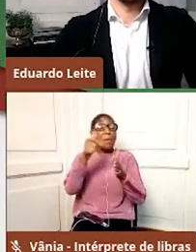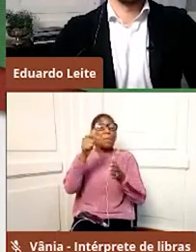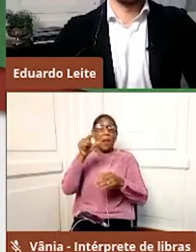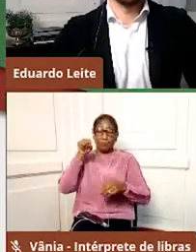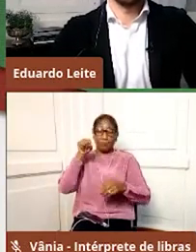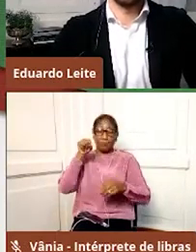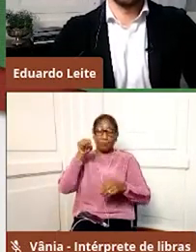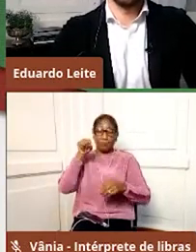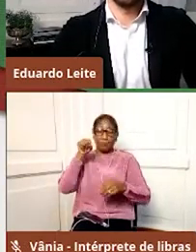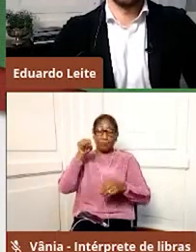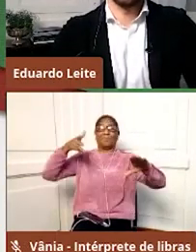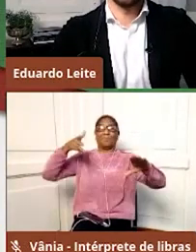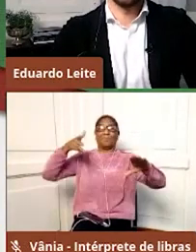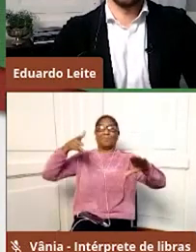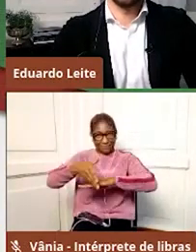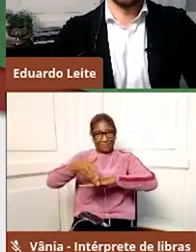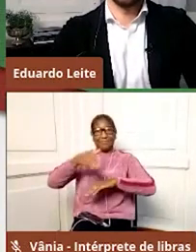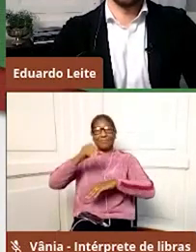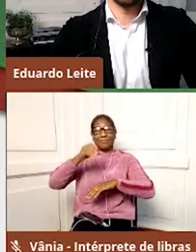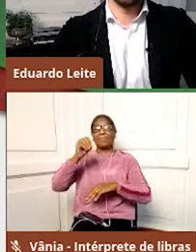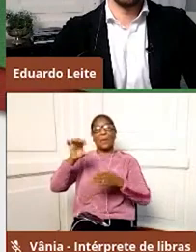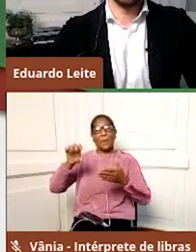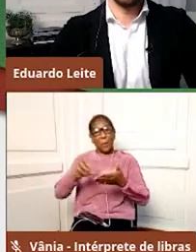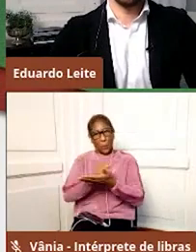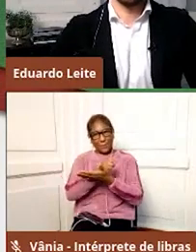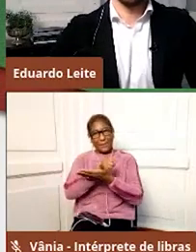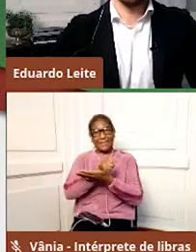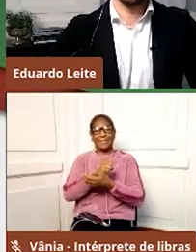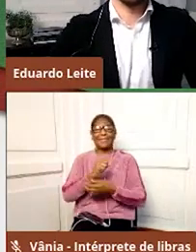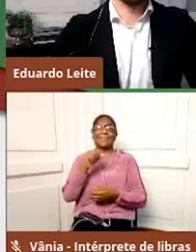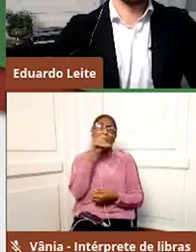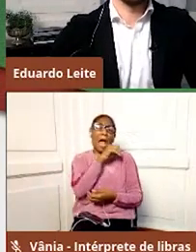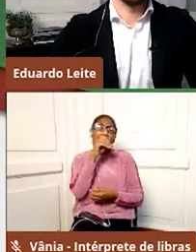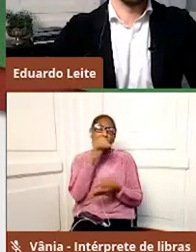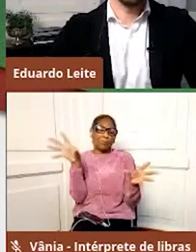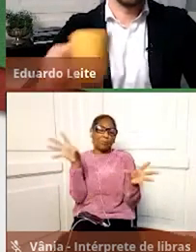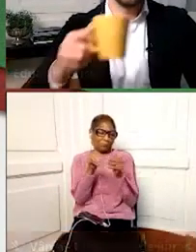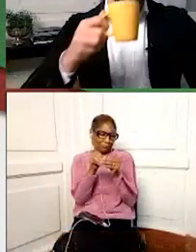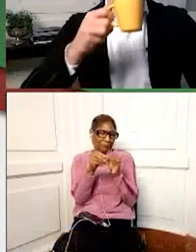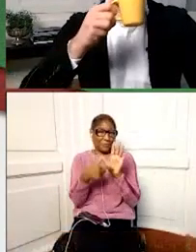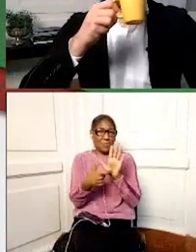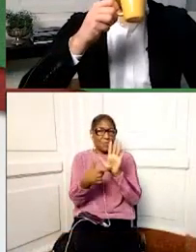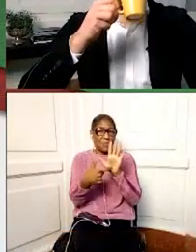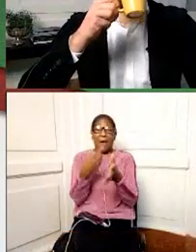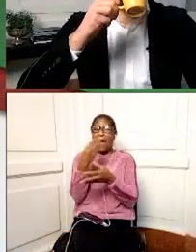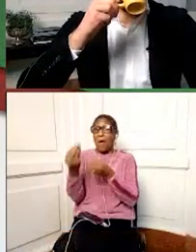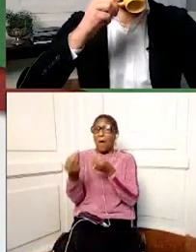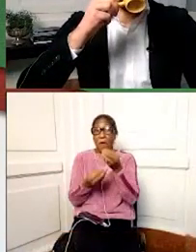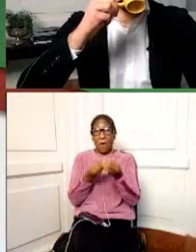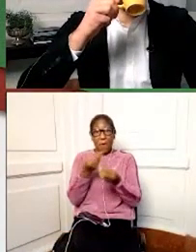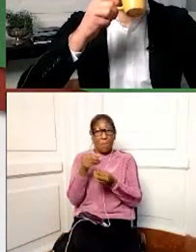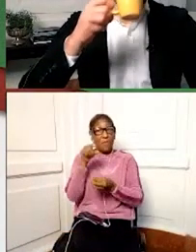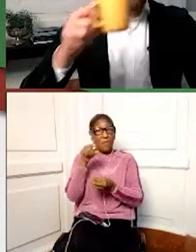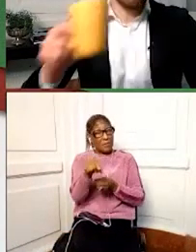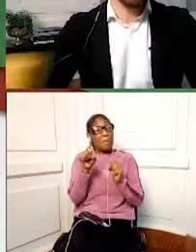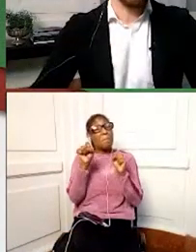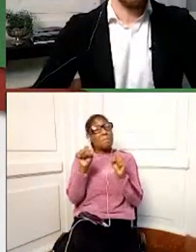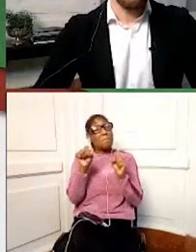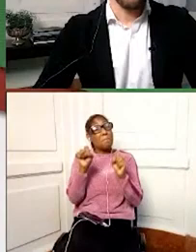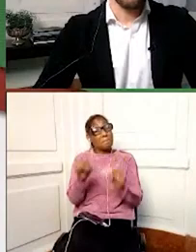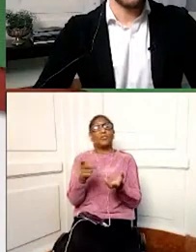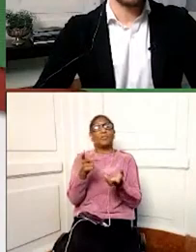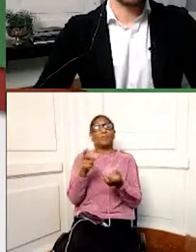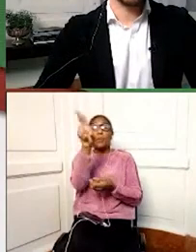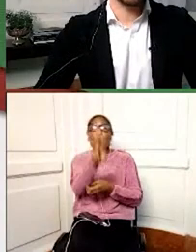às contas e nós trouxemos aqui rapidamente a demonstração de como vocês vão utilizar esse